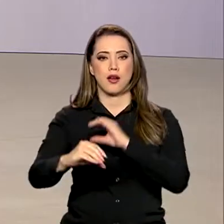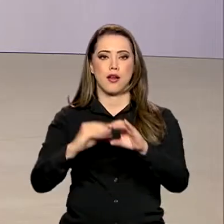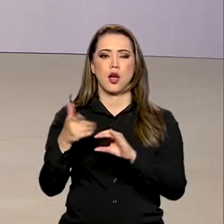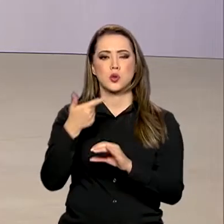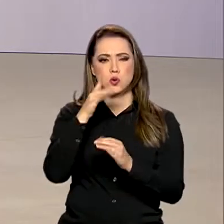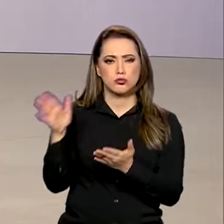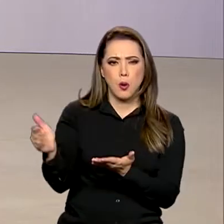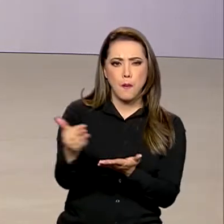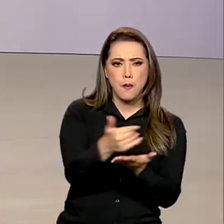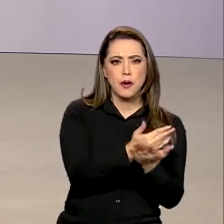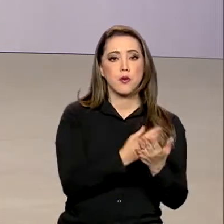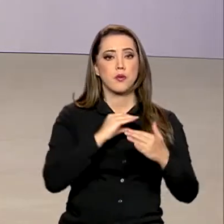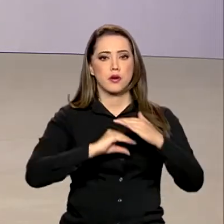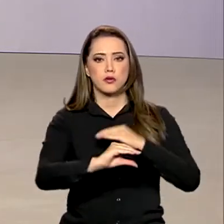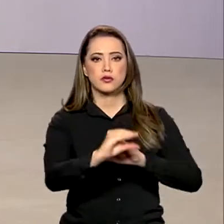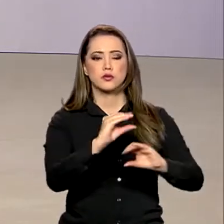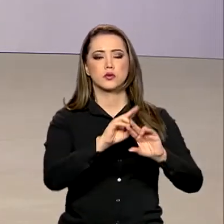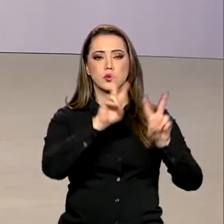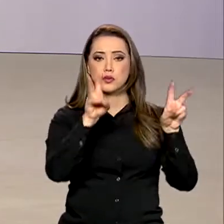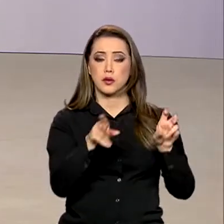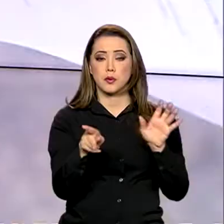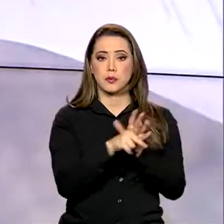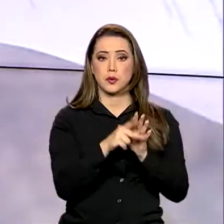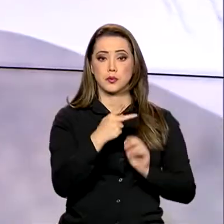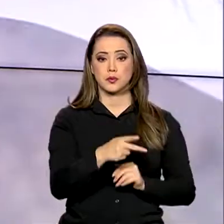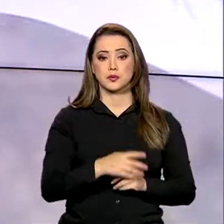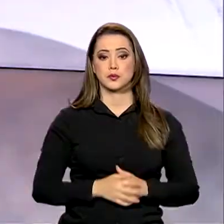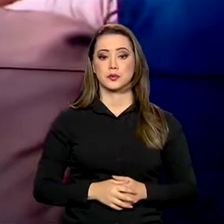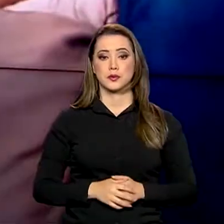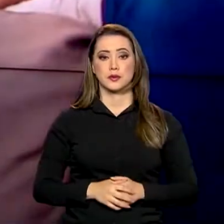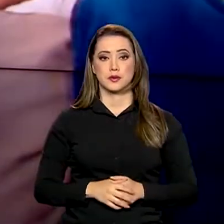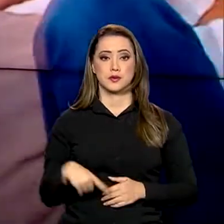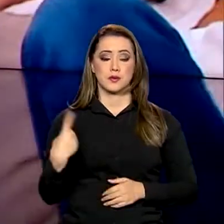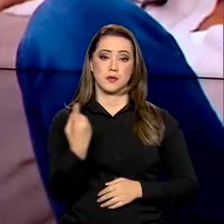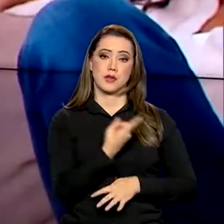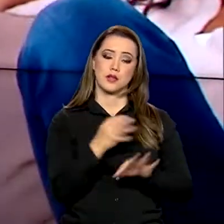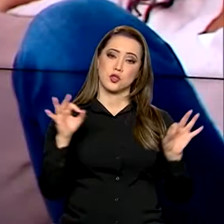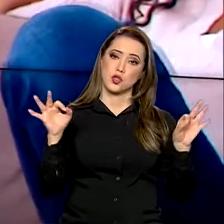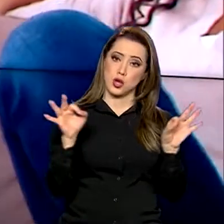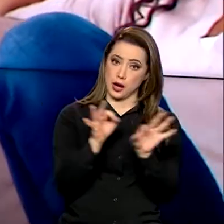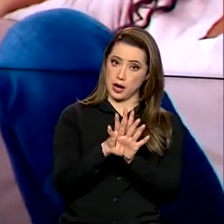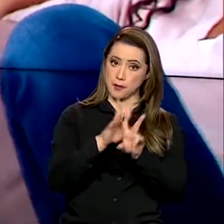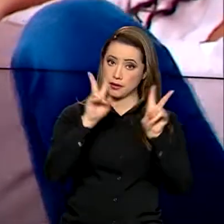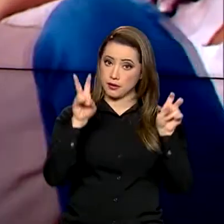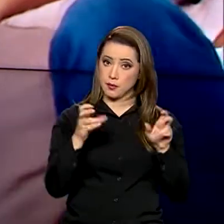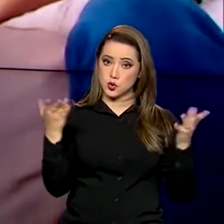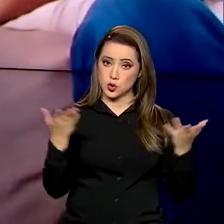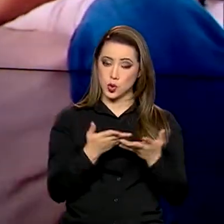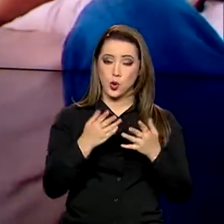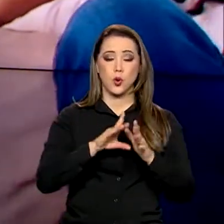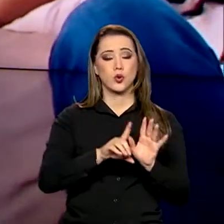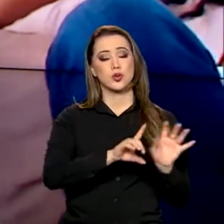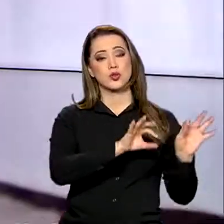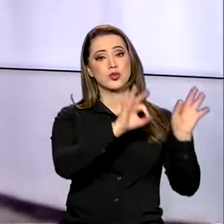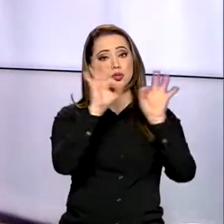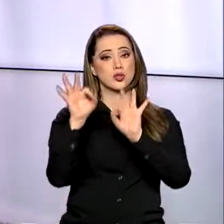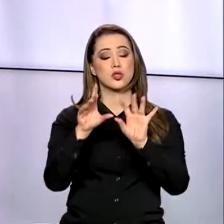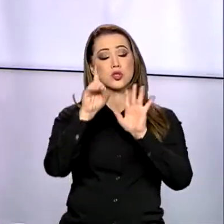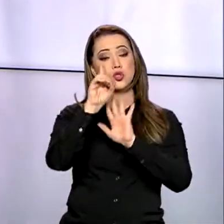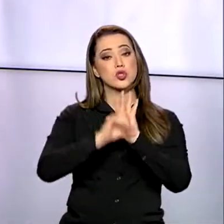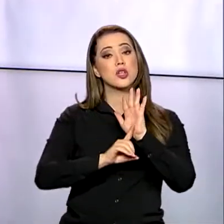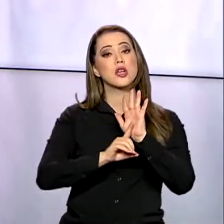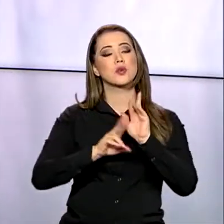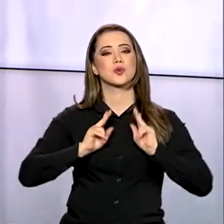arrecadados para fundos ligados ao tema. E a gente termina esta edição do Boletim Direitos Humanos falando